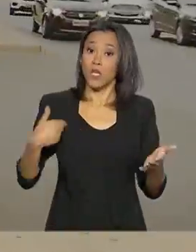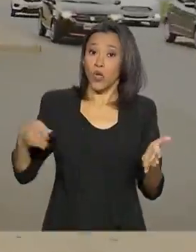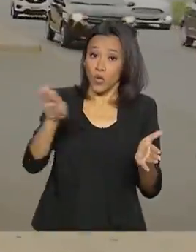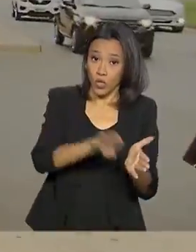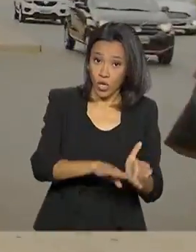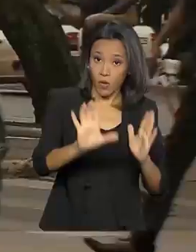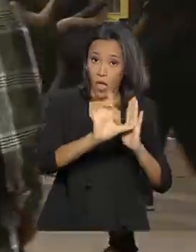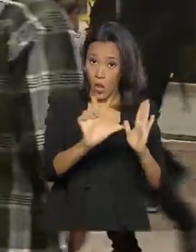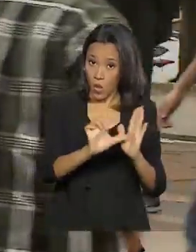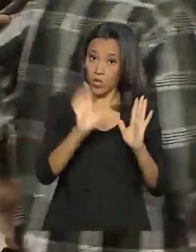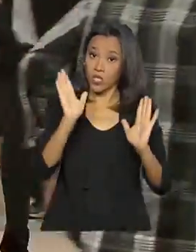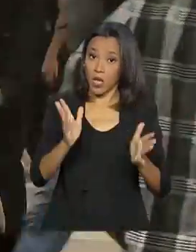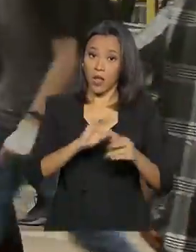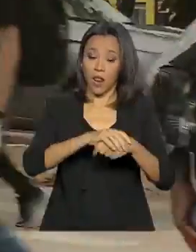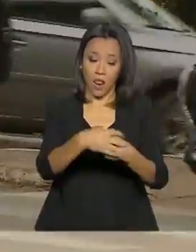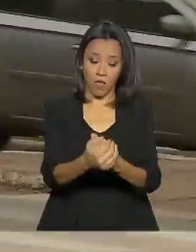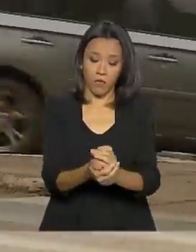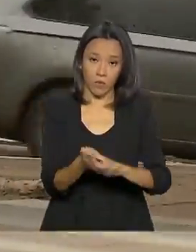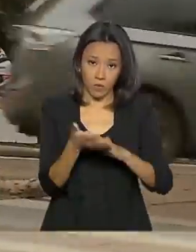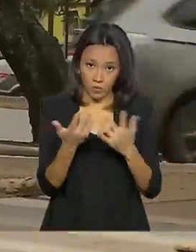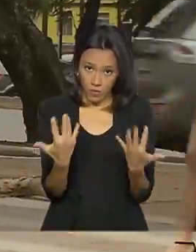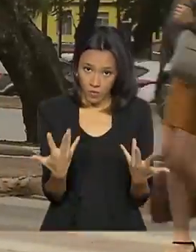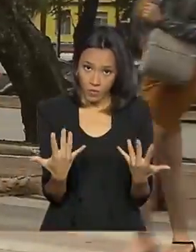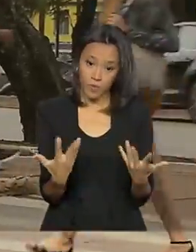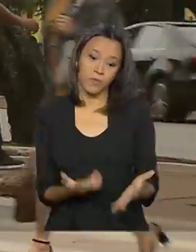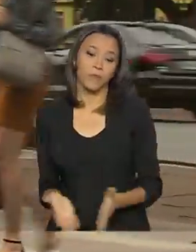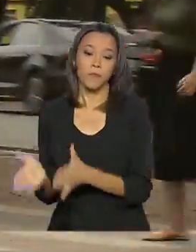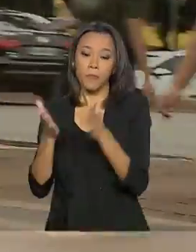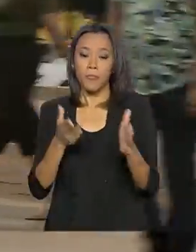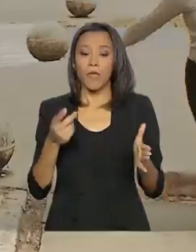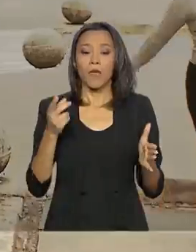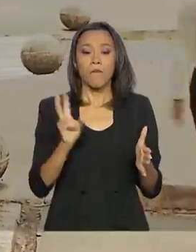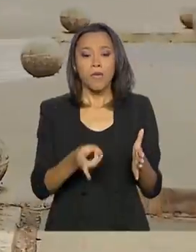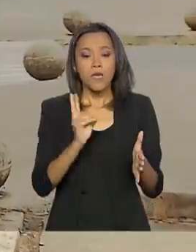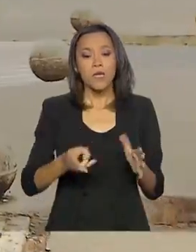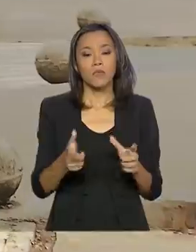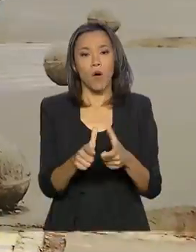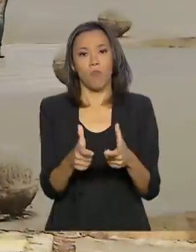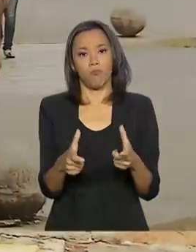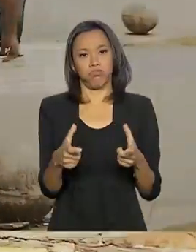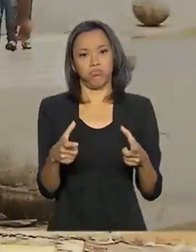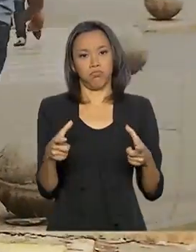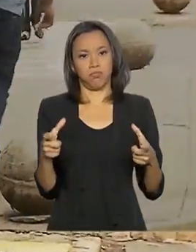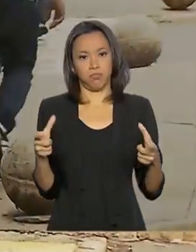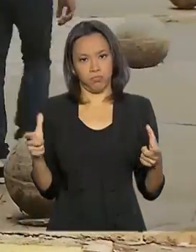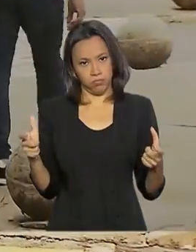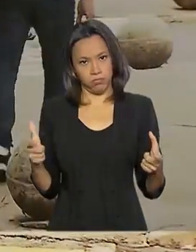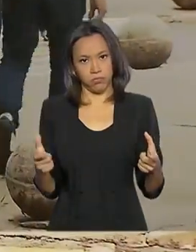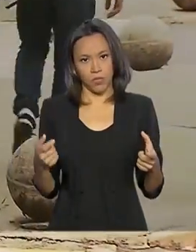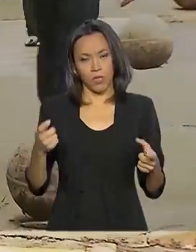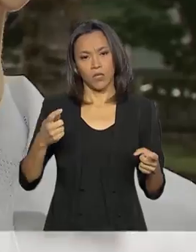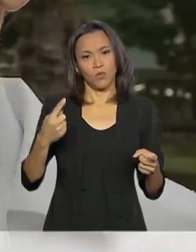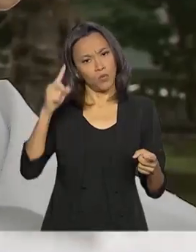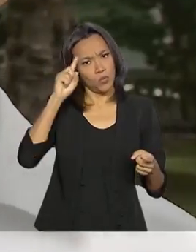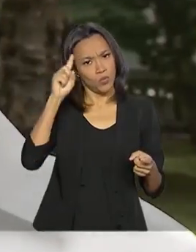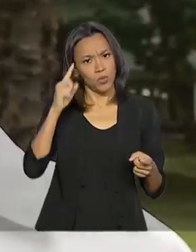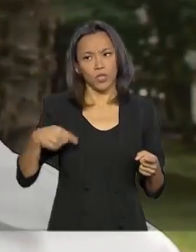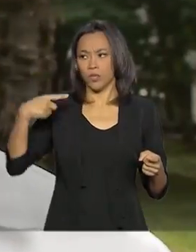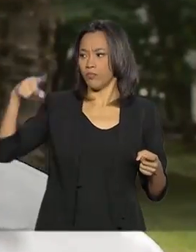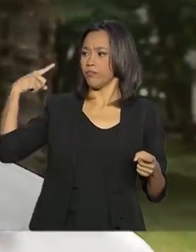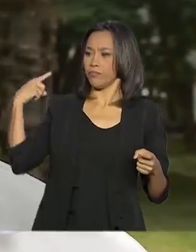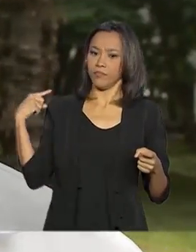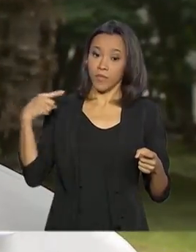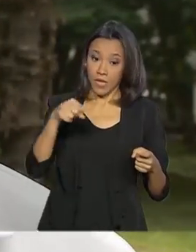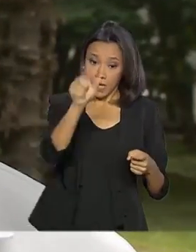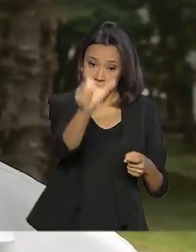estar lavando bem as mãos. Mesmo com o aumento no número de casos do novo coronavírus nos últimos dias, esse médico